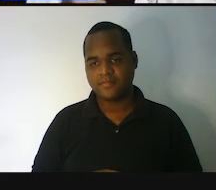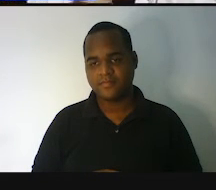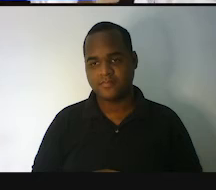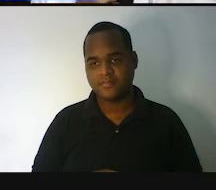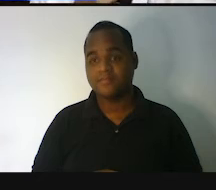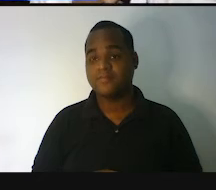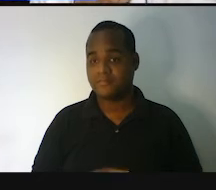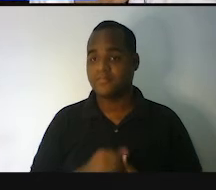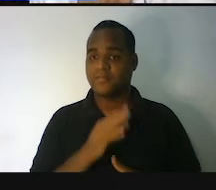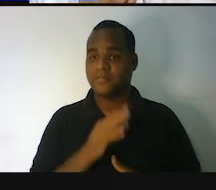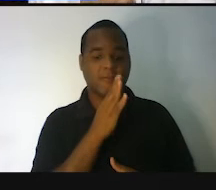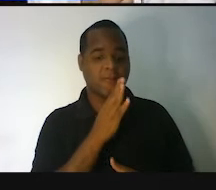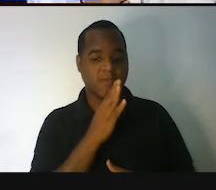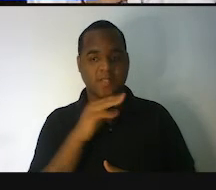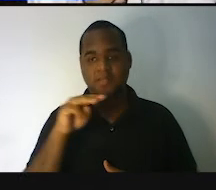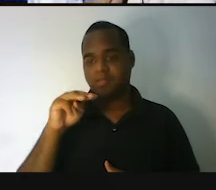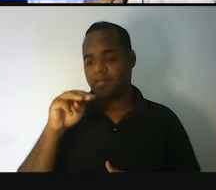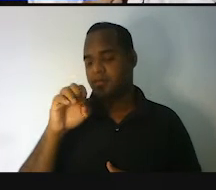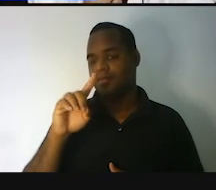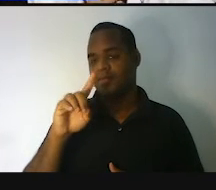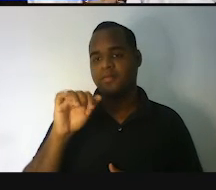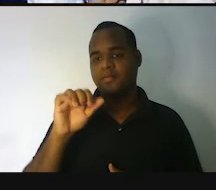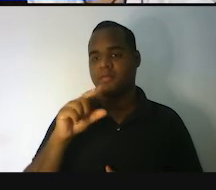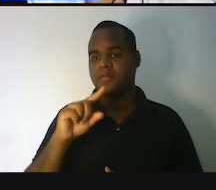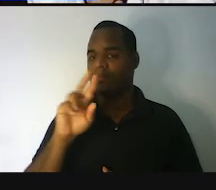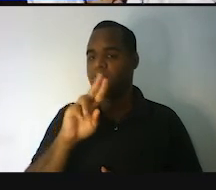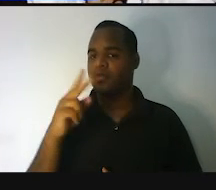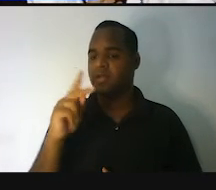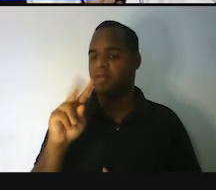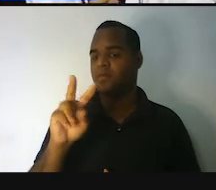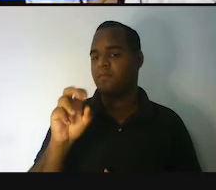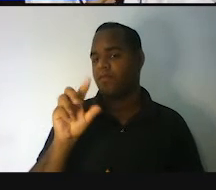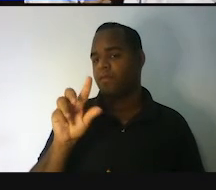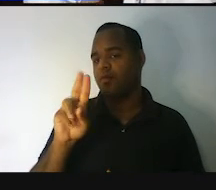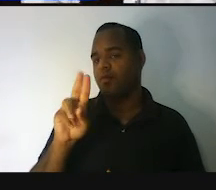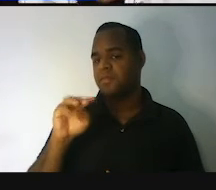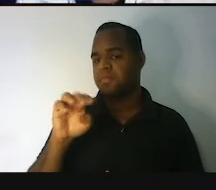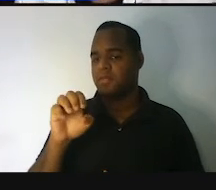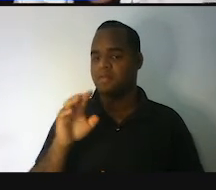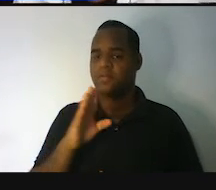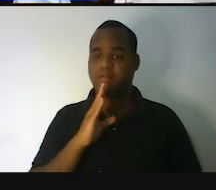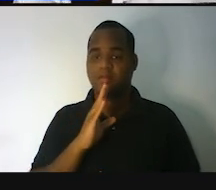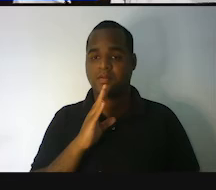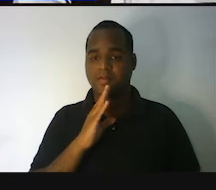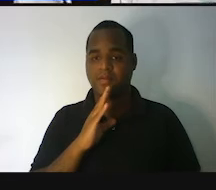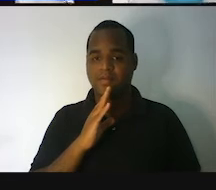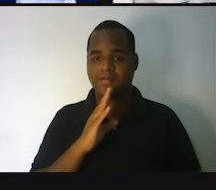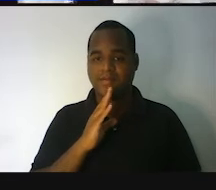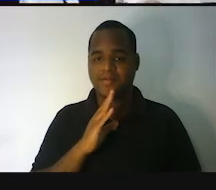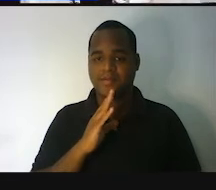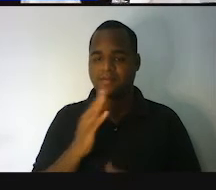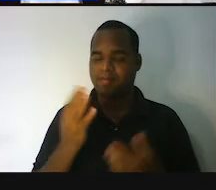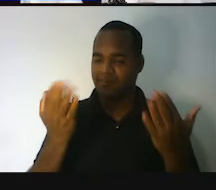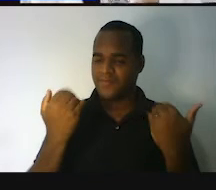Você conhece uma medida chamada volume? Já te perguntaram assim? Vem cá,